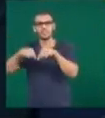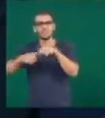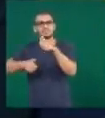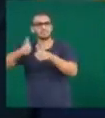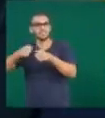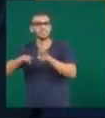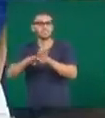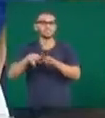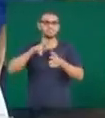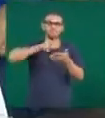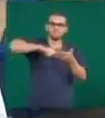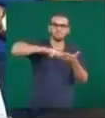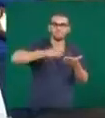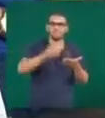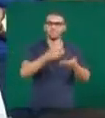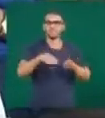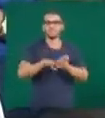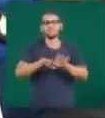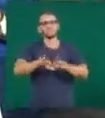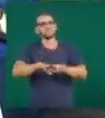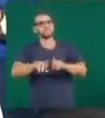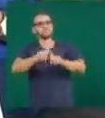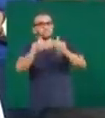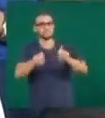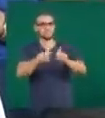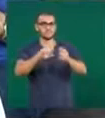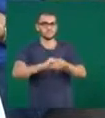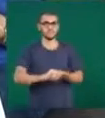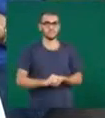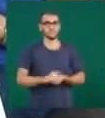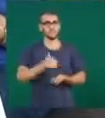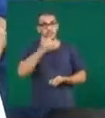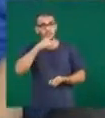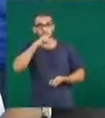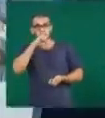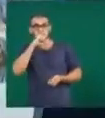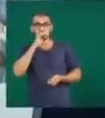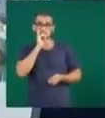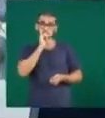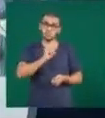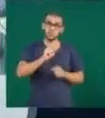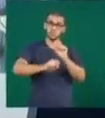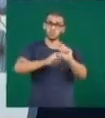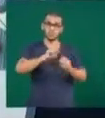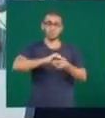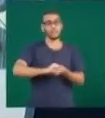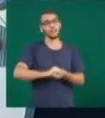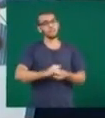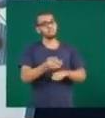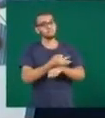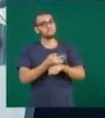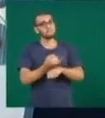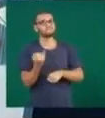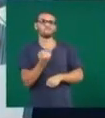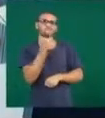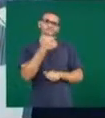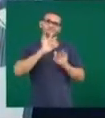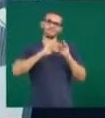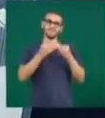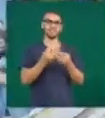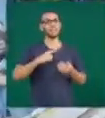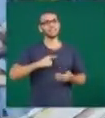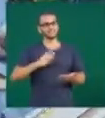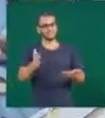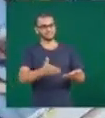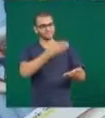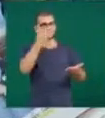no computador. A mãe conta que as férias são um período muito importante para a família. Ela fez, inclusive, um álbum para registrar